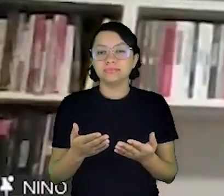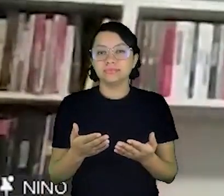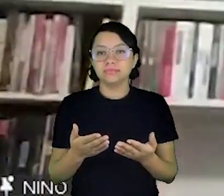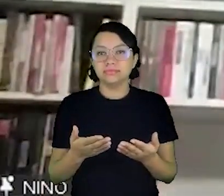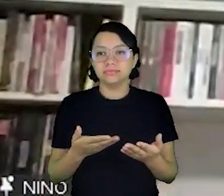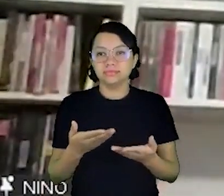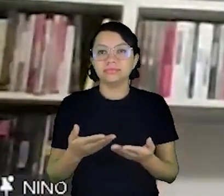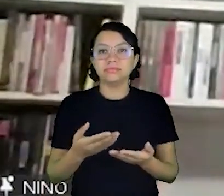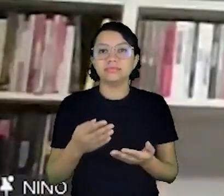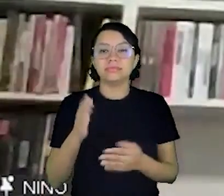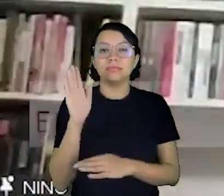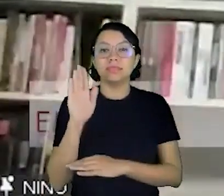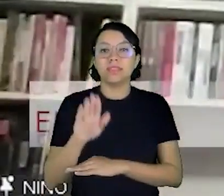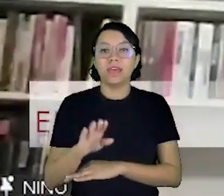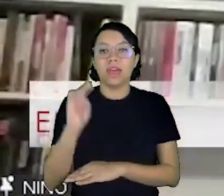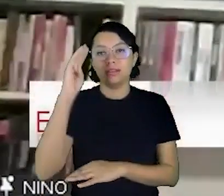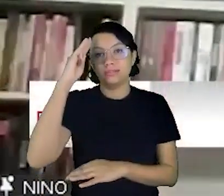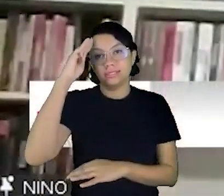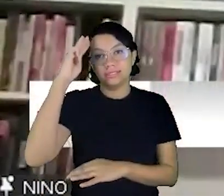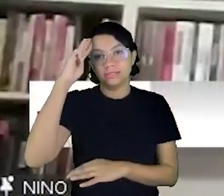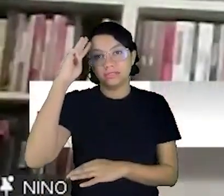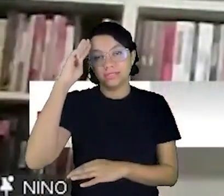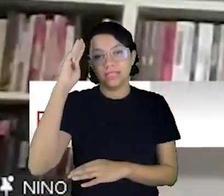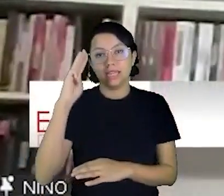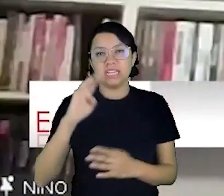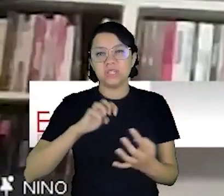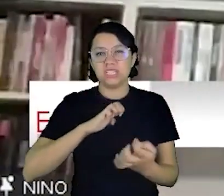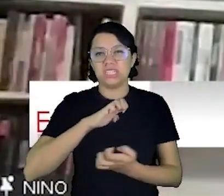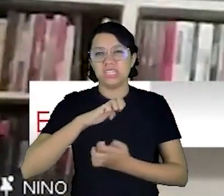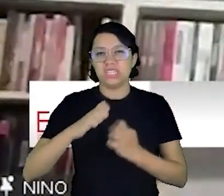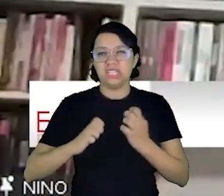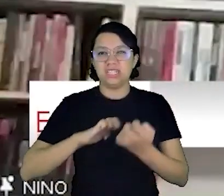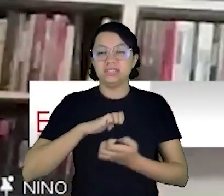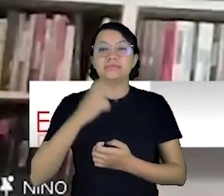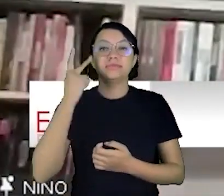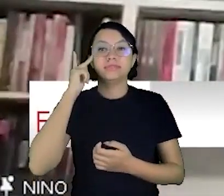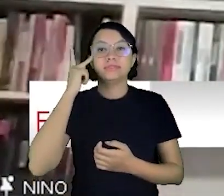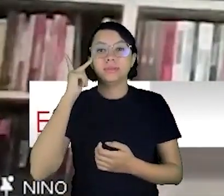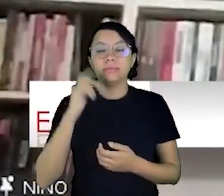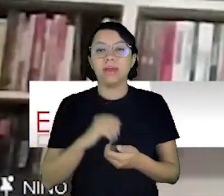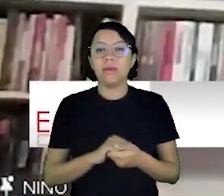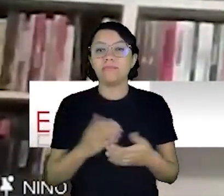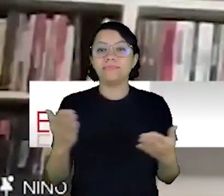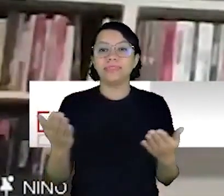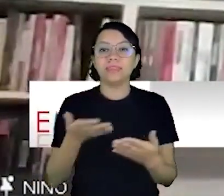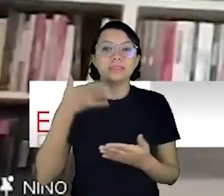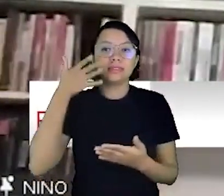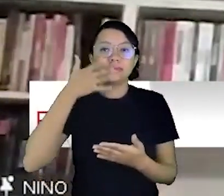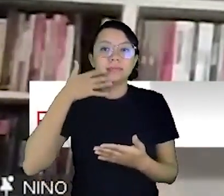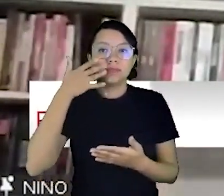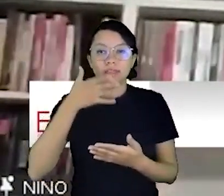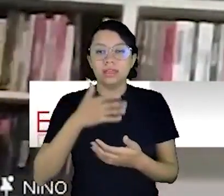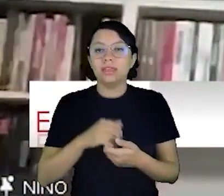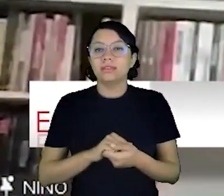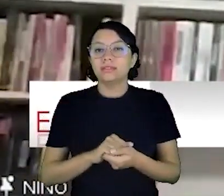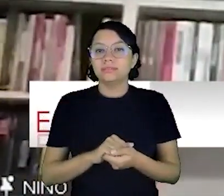tarde de terça-feira, de greve em São Paulo, para essa palestra